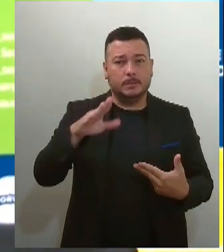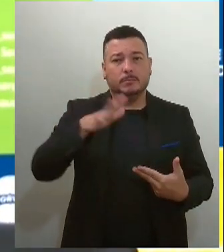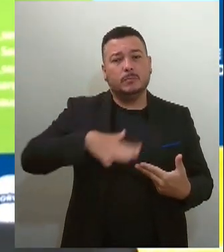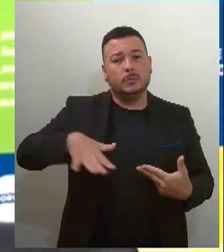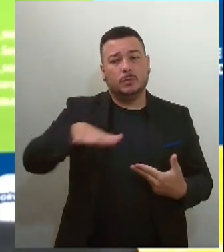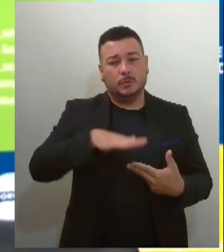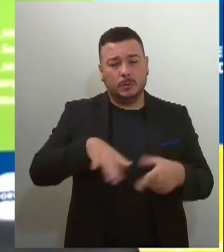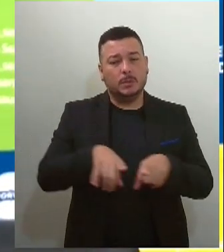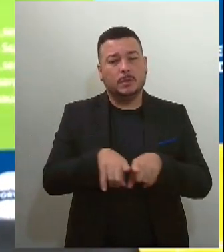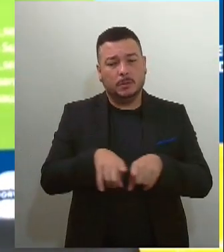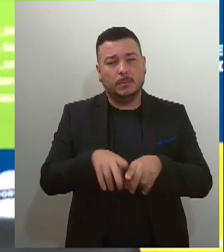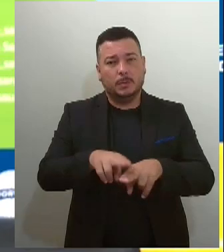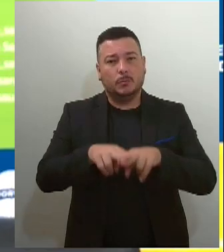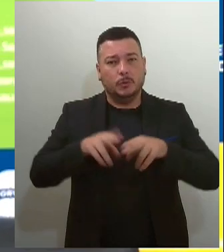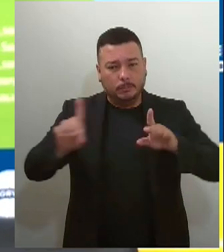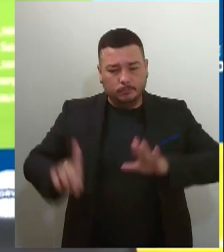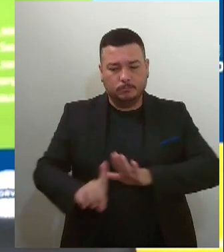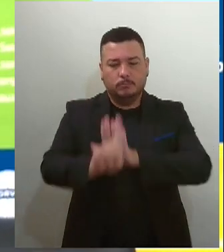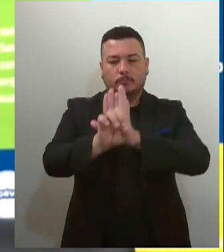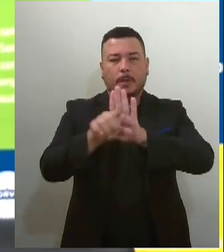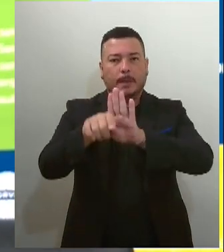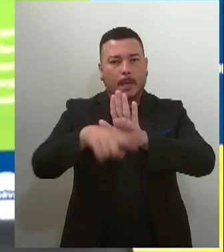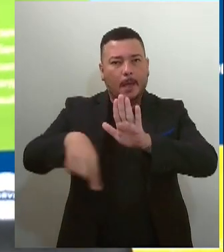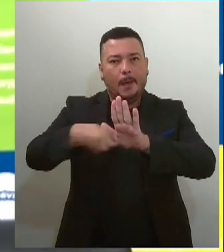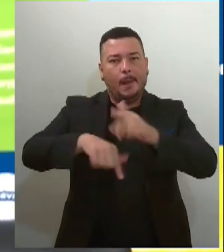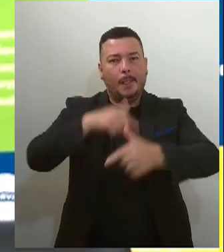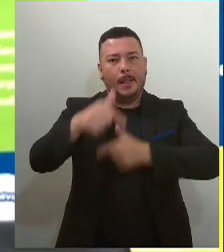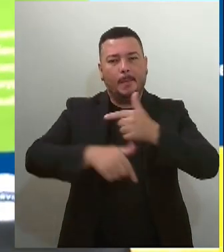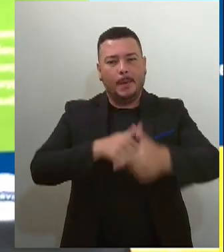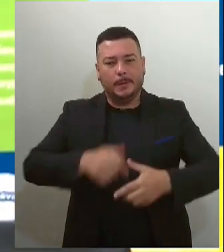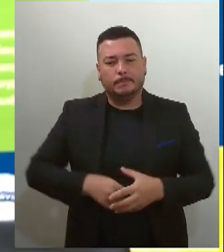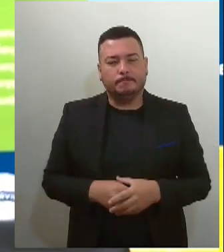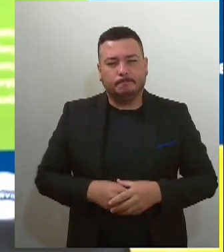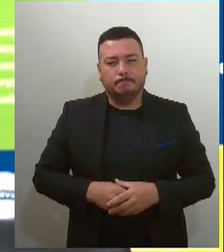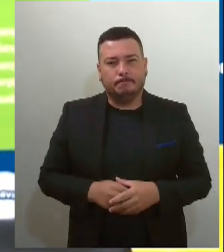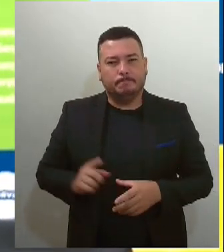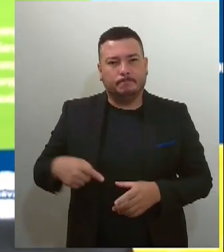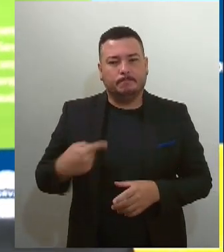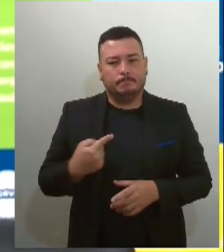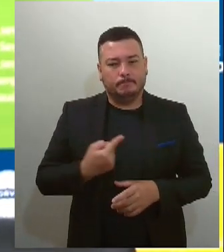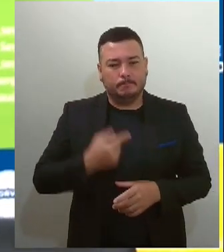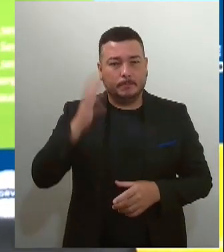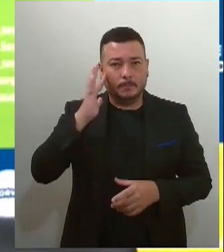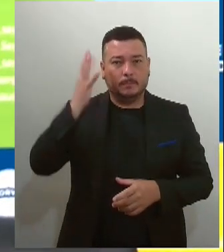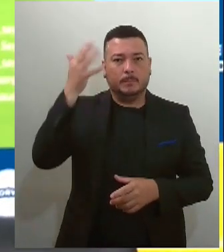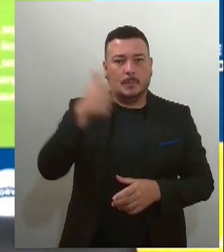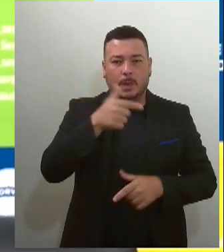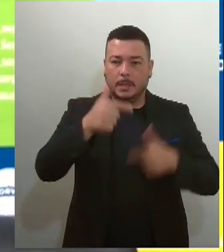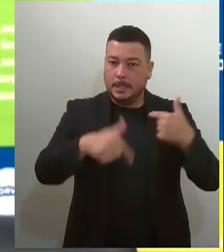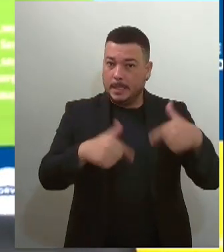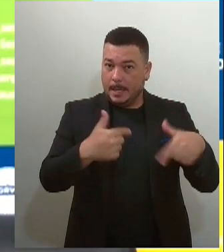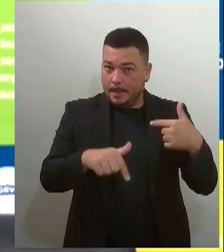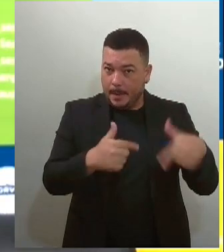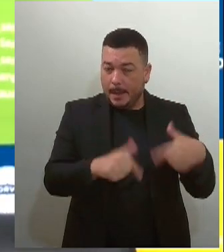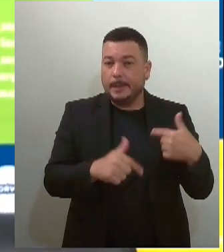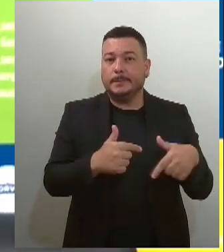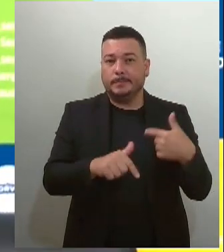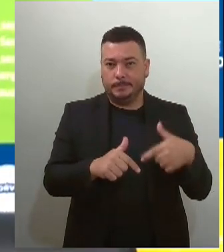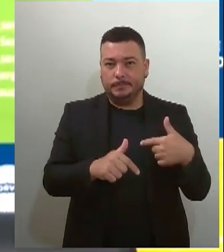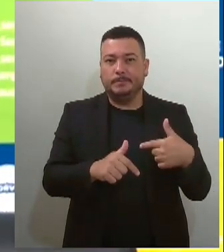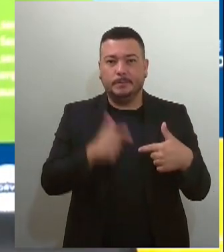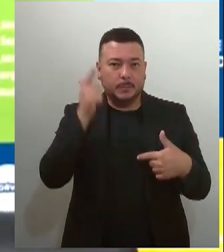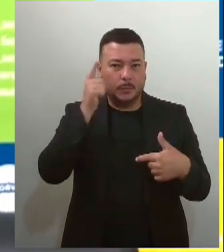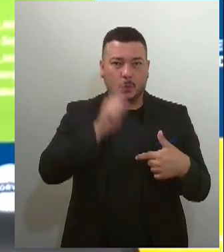frente do trabalho do controle vetorial. Então, nós desenvolvemos essas ações, né? Conseguimos ter um